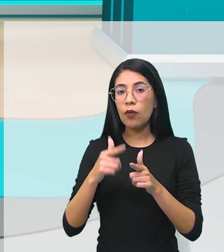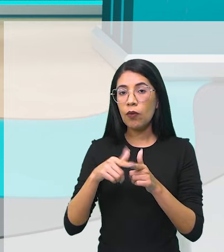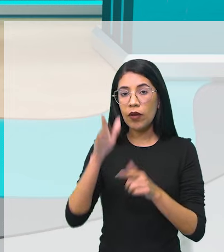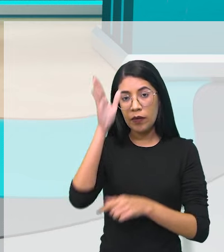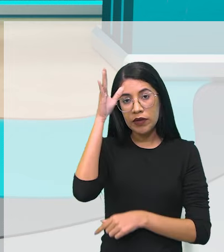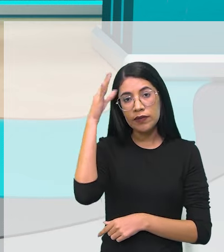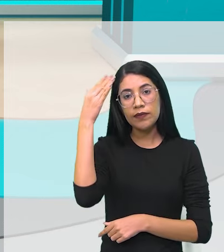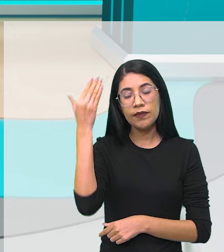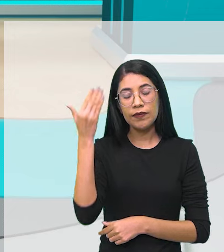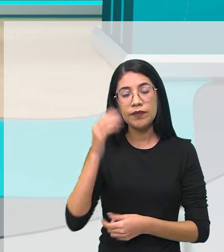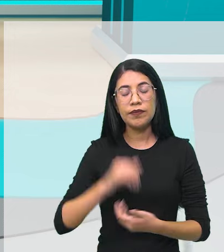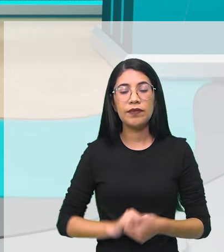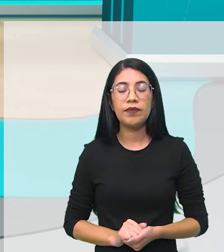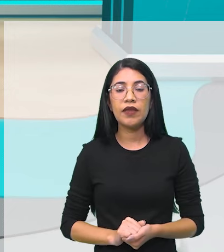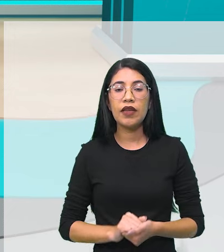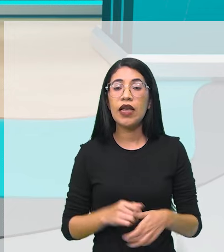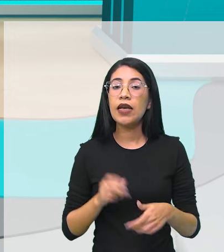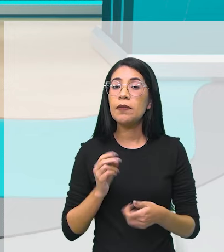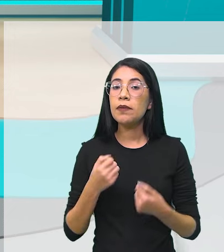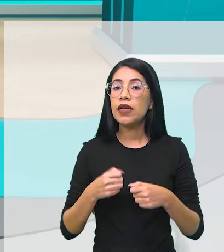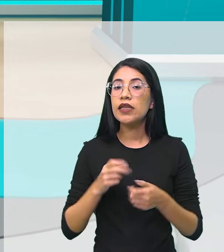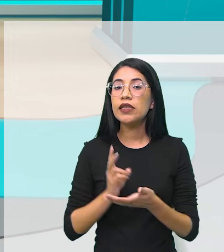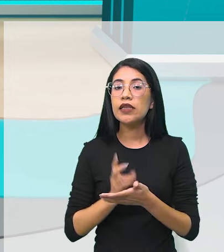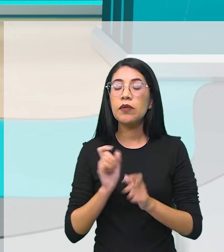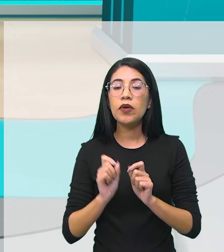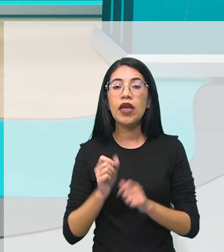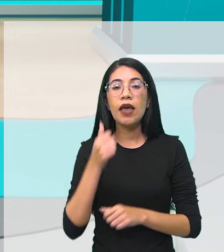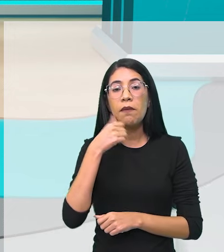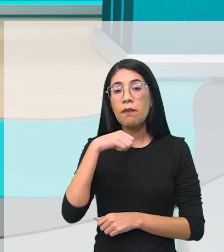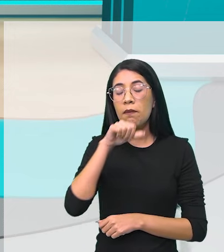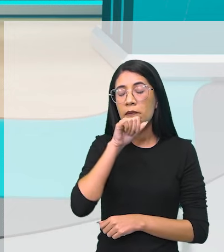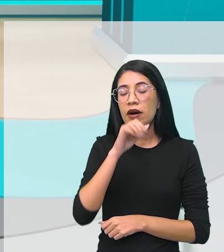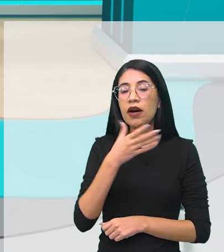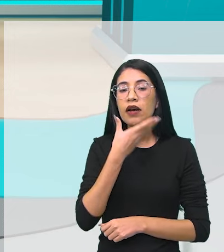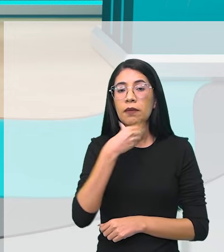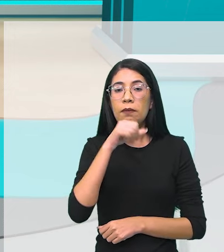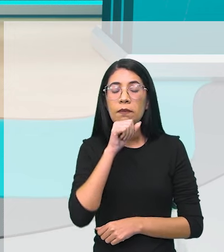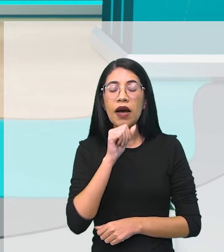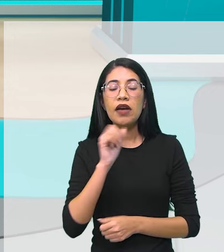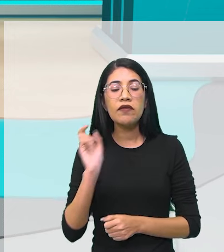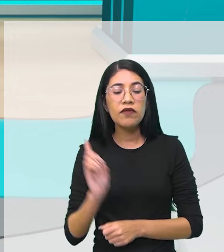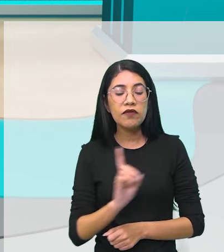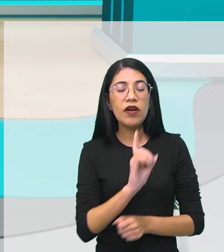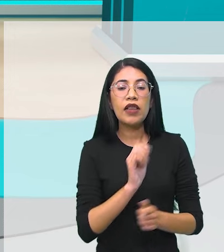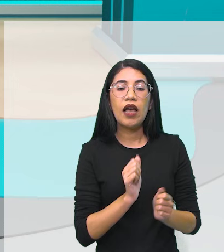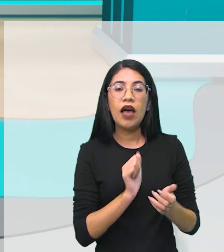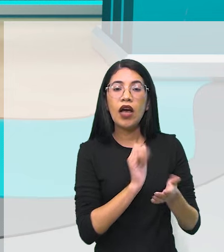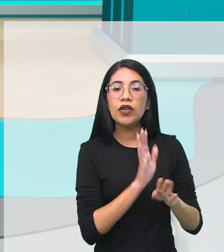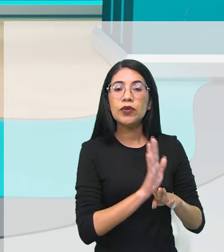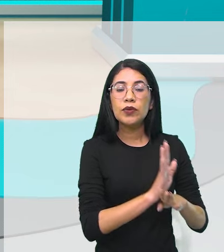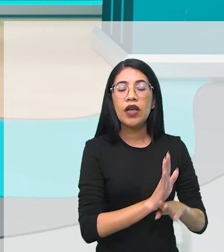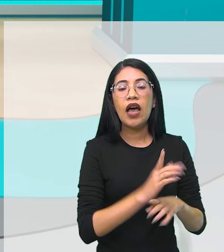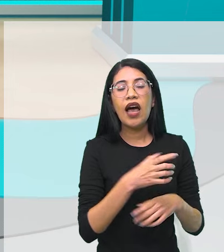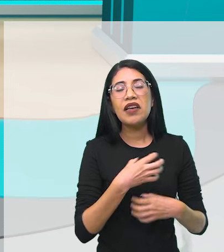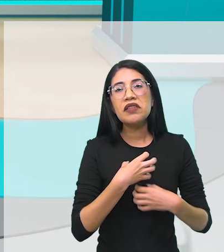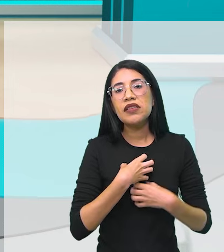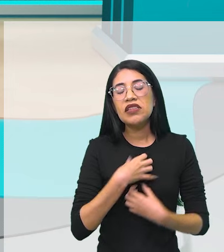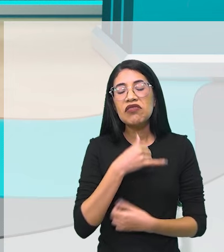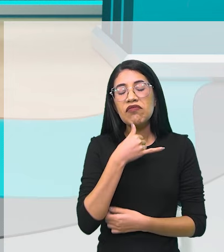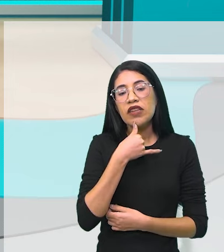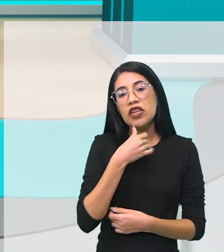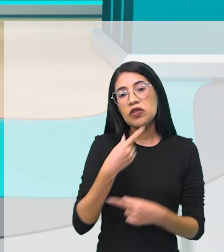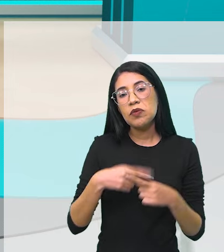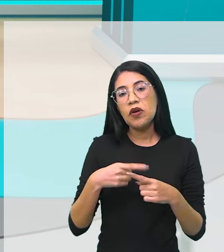Solucionar problemas. Aí sempre tem que ter ajuda do pai, da mãe, não tem voz. Ai, fica em sentido porque alguém falou isso para mim.